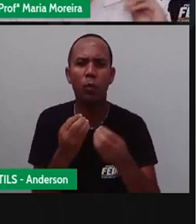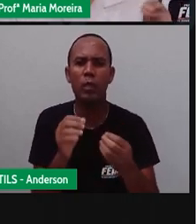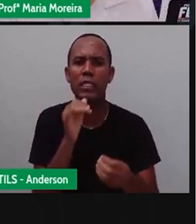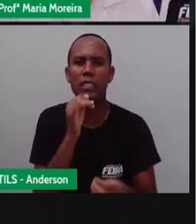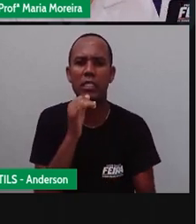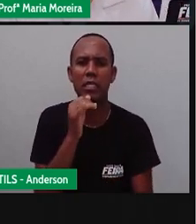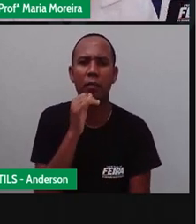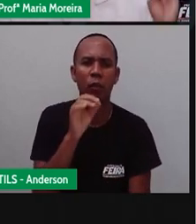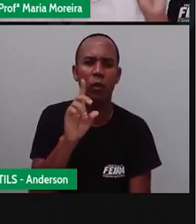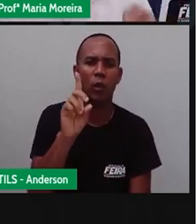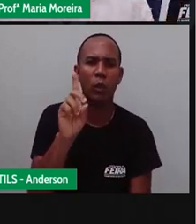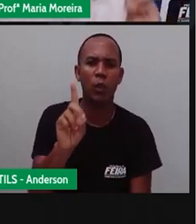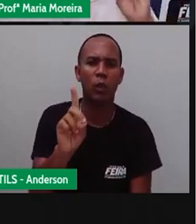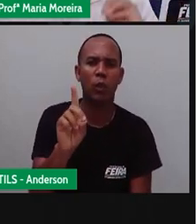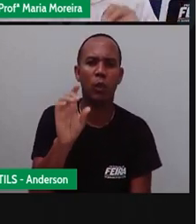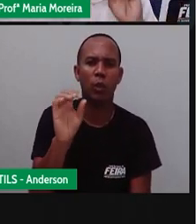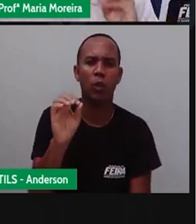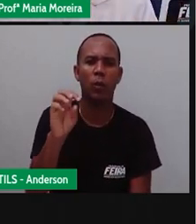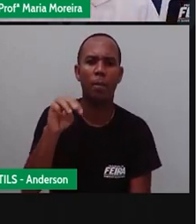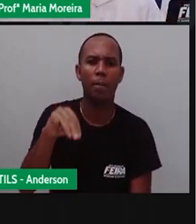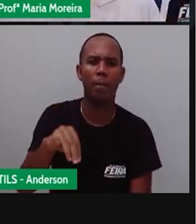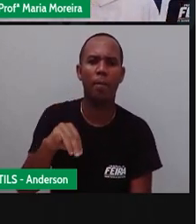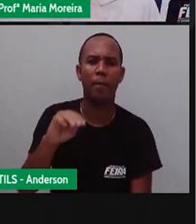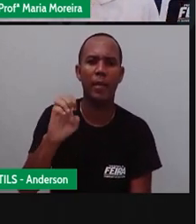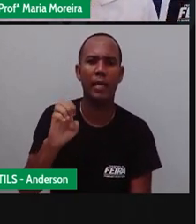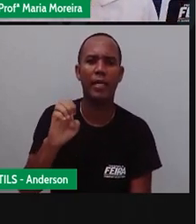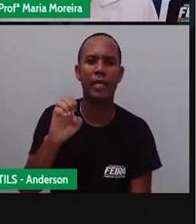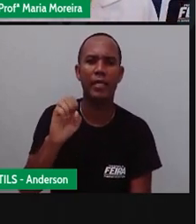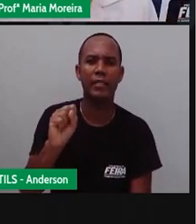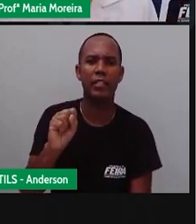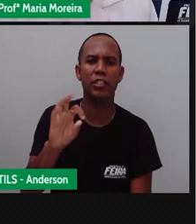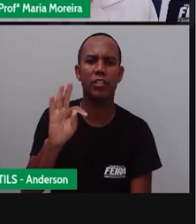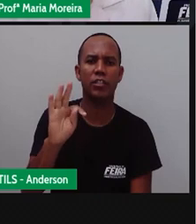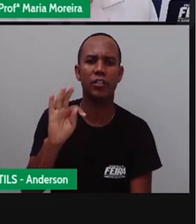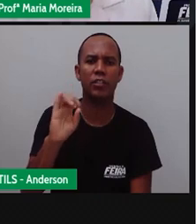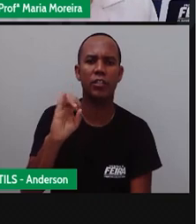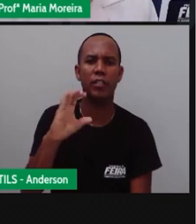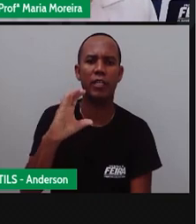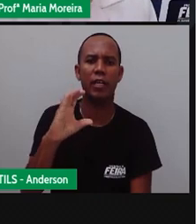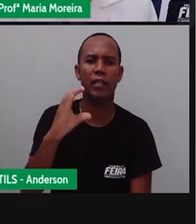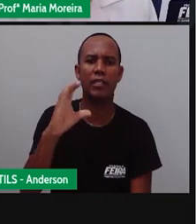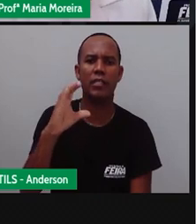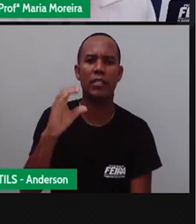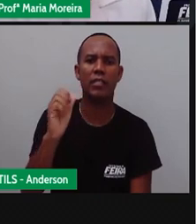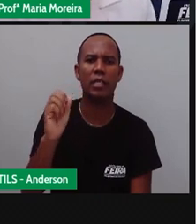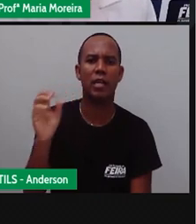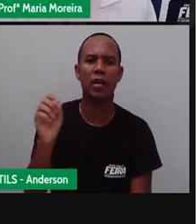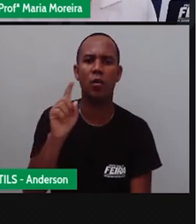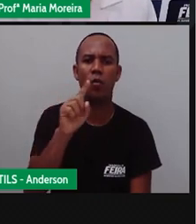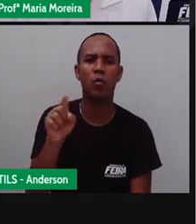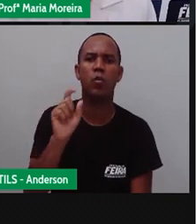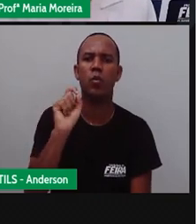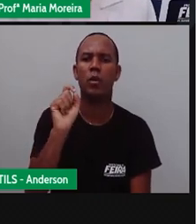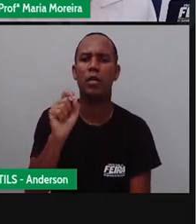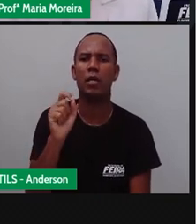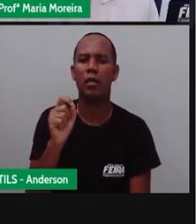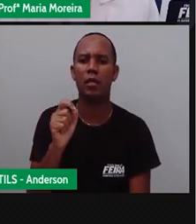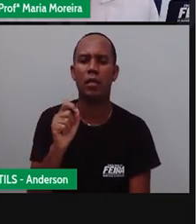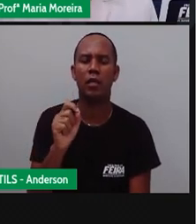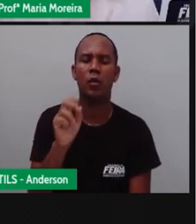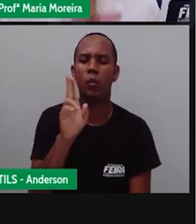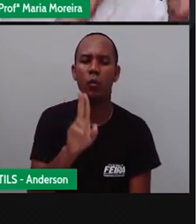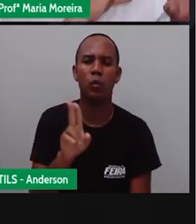casa. Então, a domesticação de animais possibilitou que eles fossem utilizados nos transportes de pessoas.